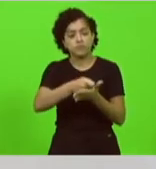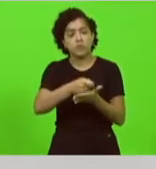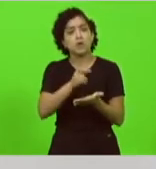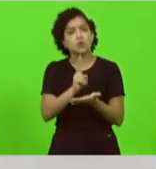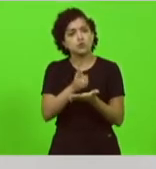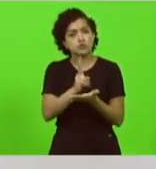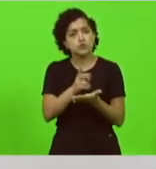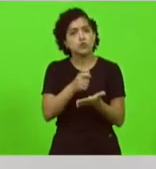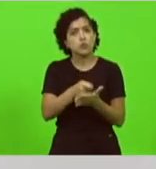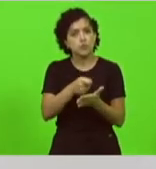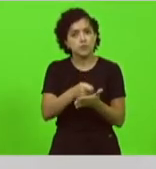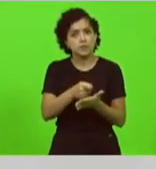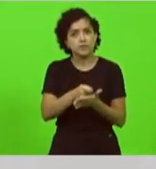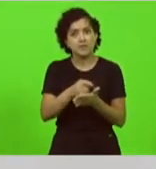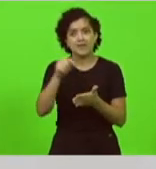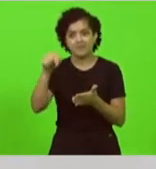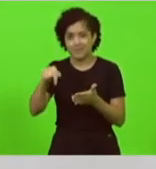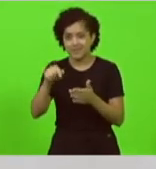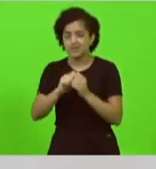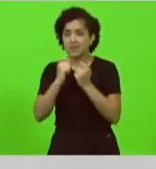mas essa casa não vai fazer nada